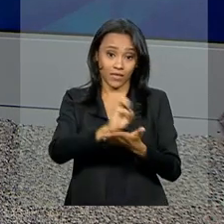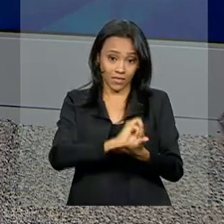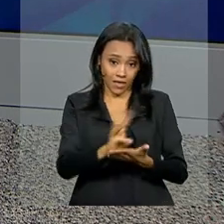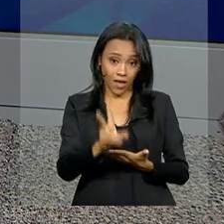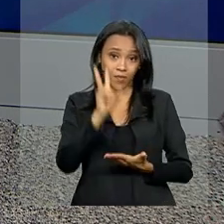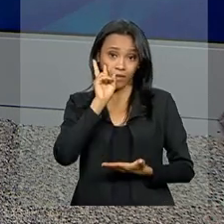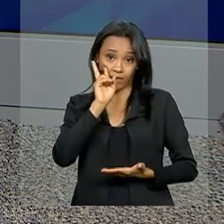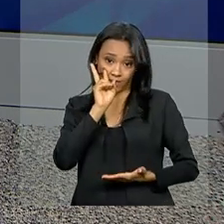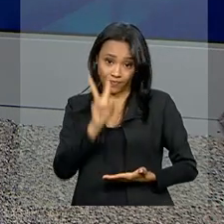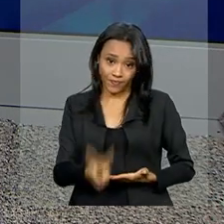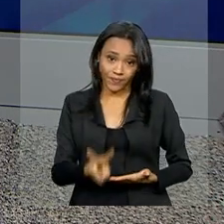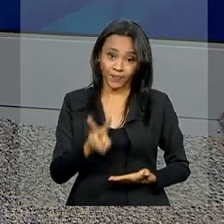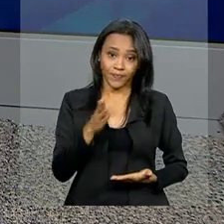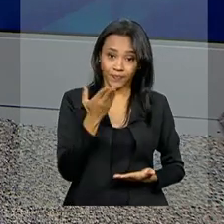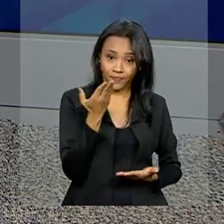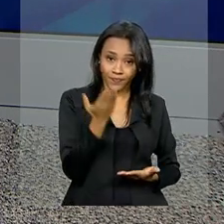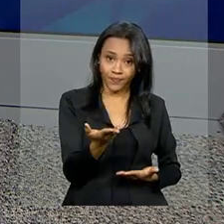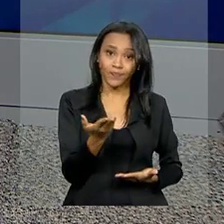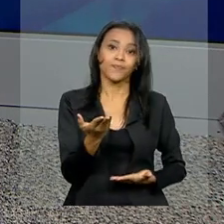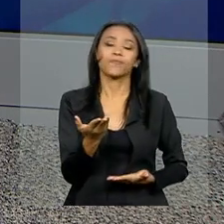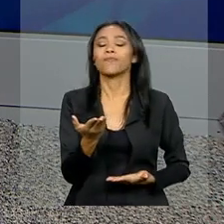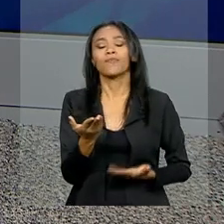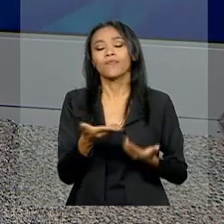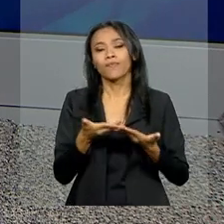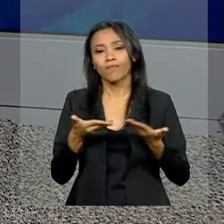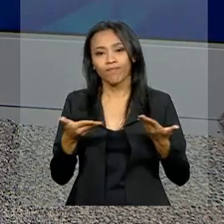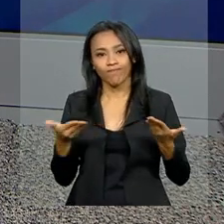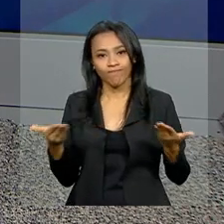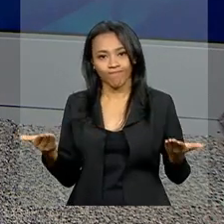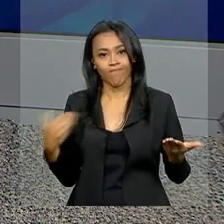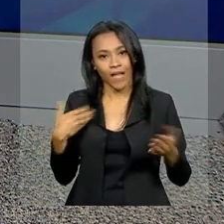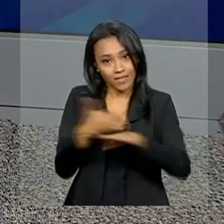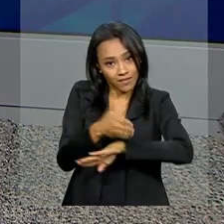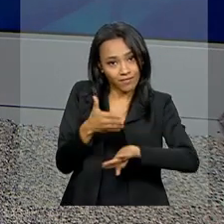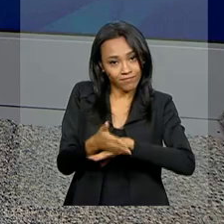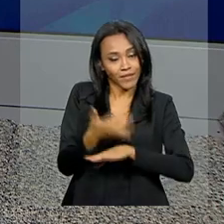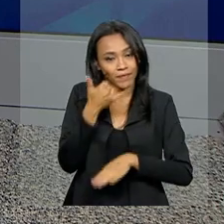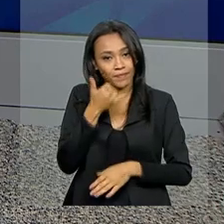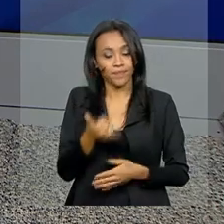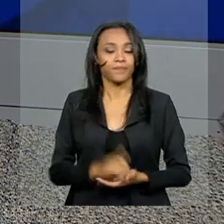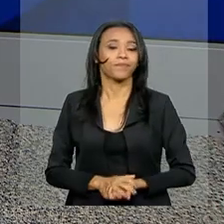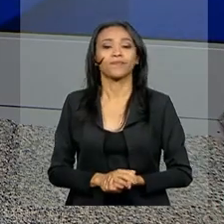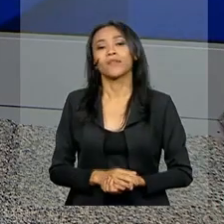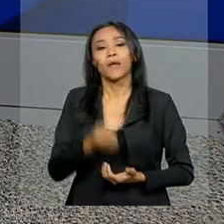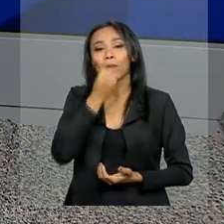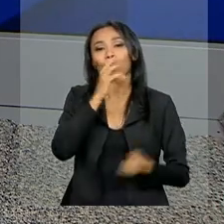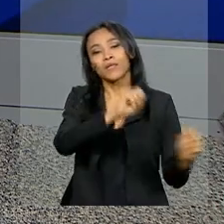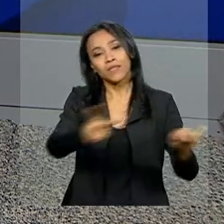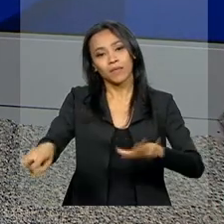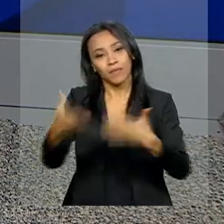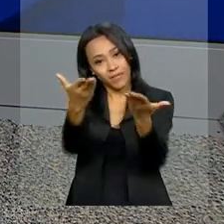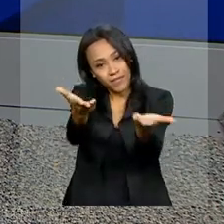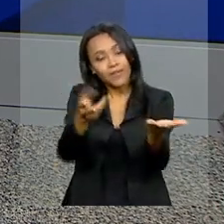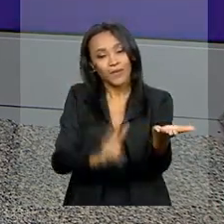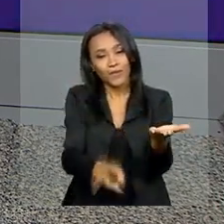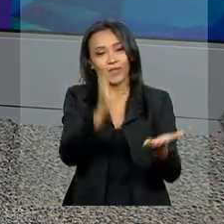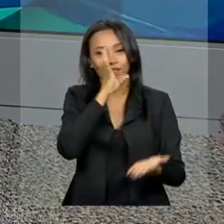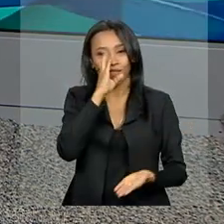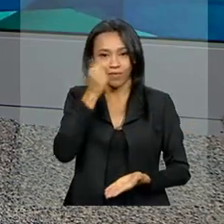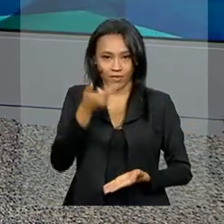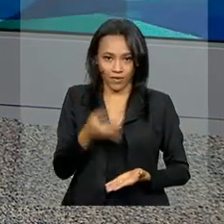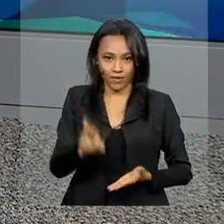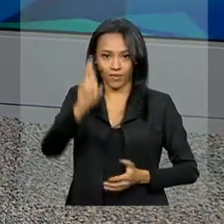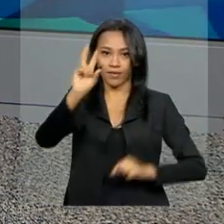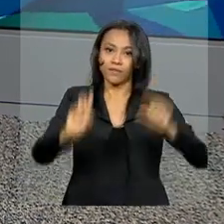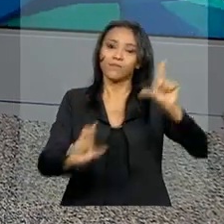Anote aí, 61 Brasília 99359 5084. Uma boa semana para você e continue com a gente aqui